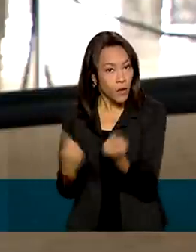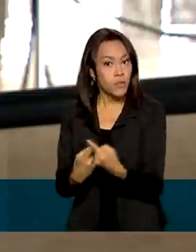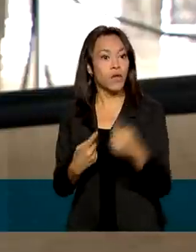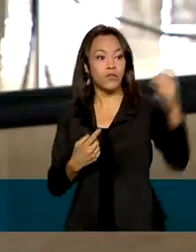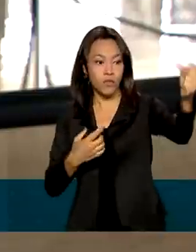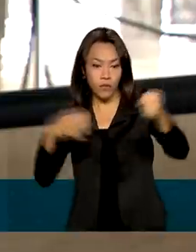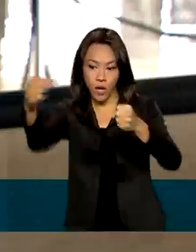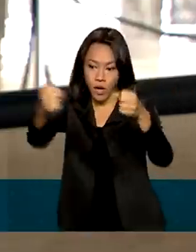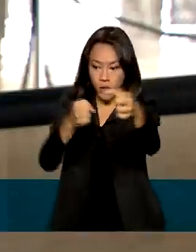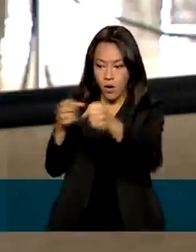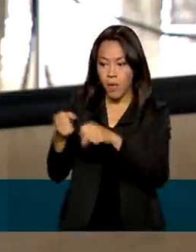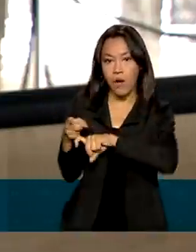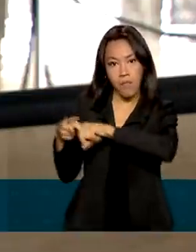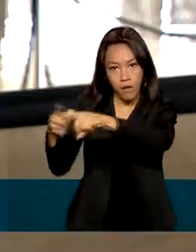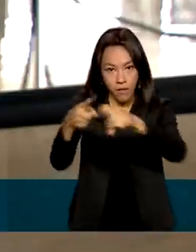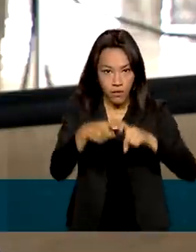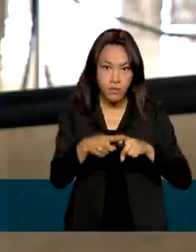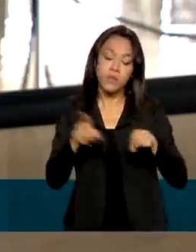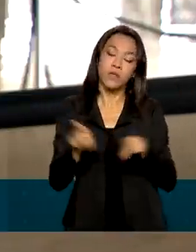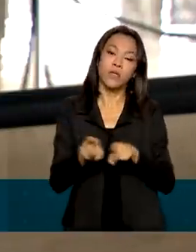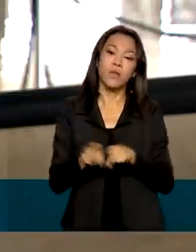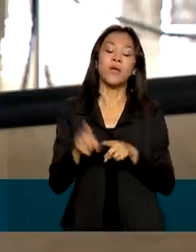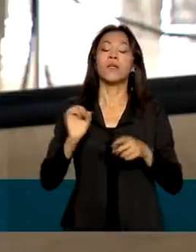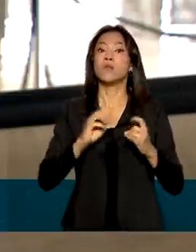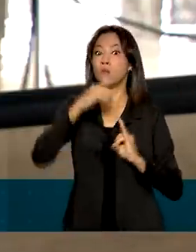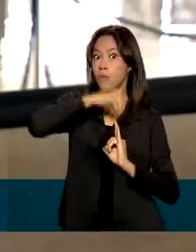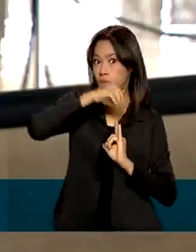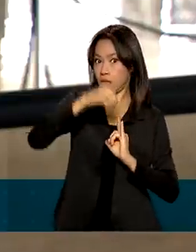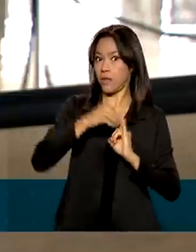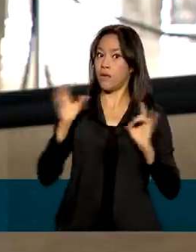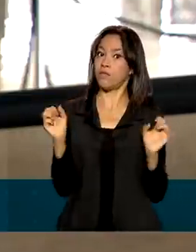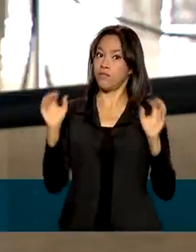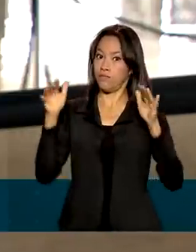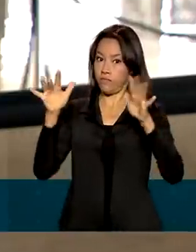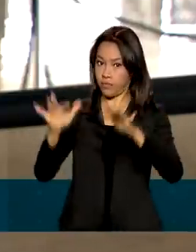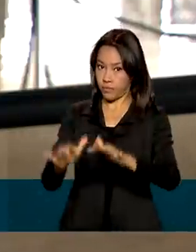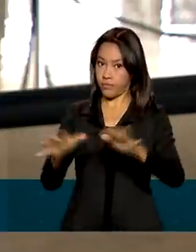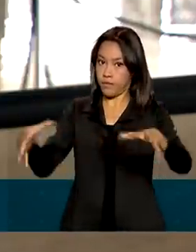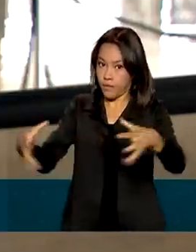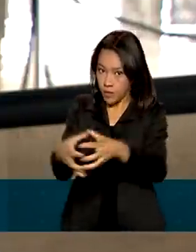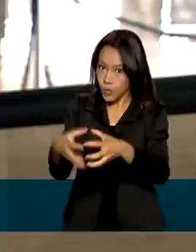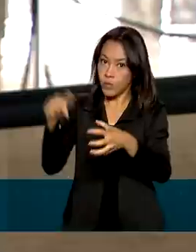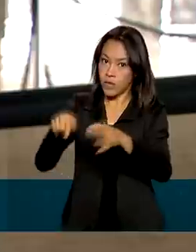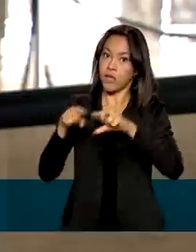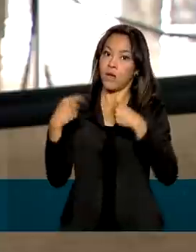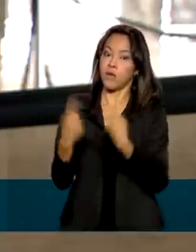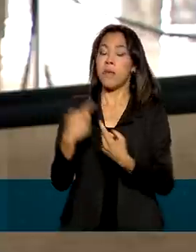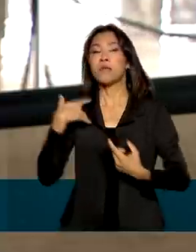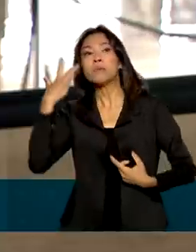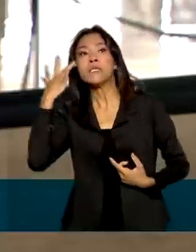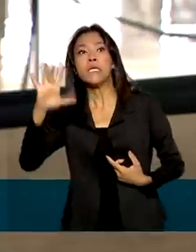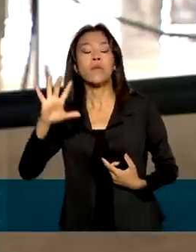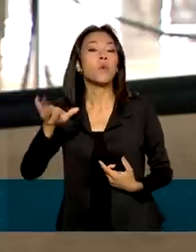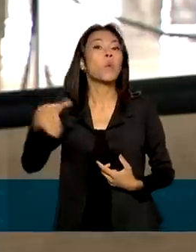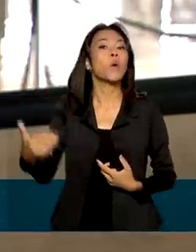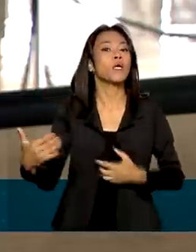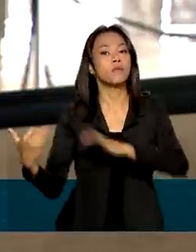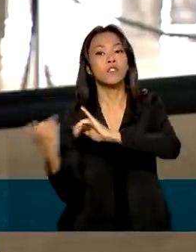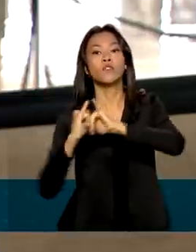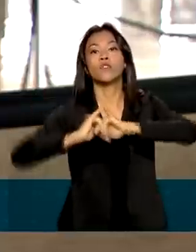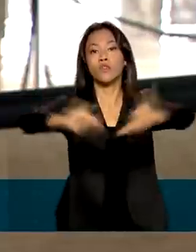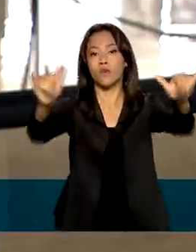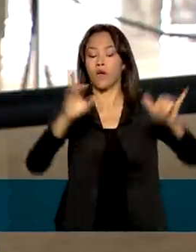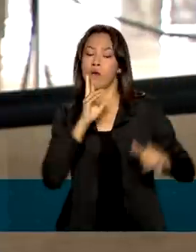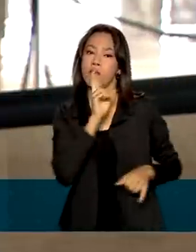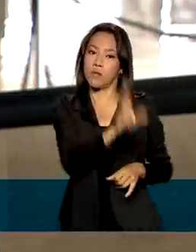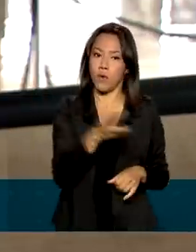médicas e ainda representantes do Instituto Butantan. Mas ainda não há aí uma previsão de quando será advogado o